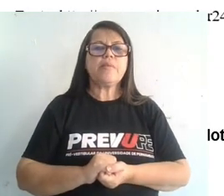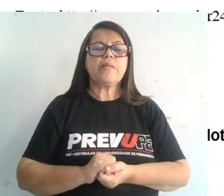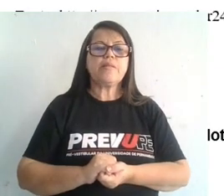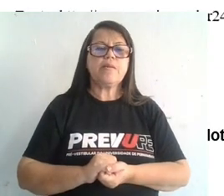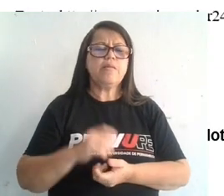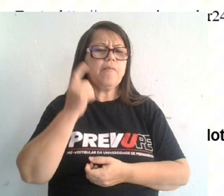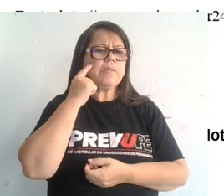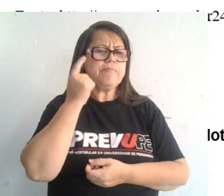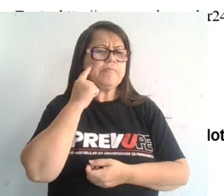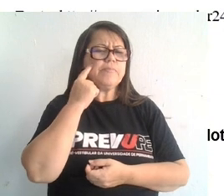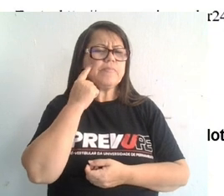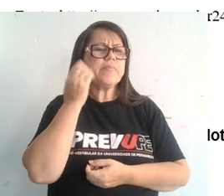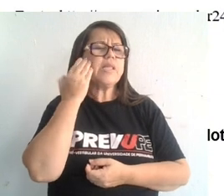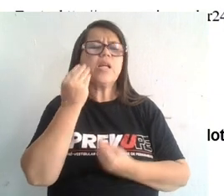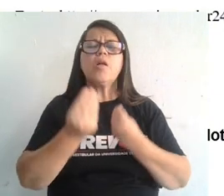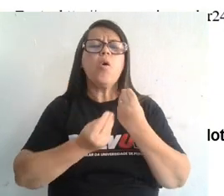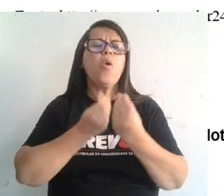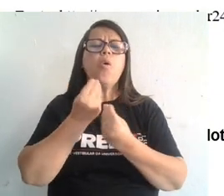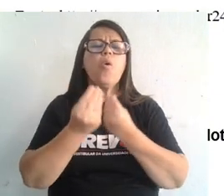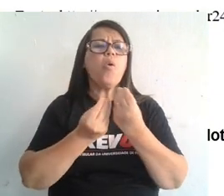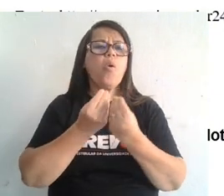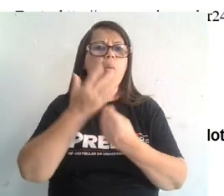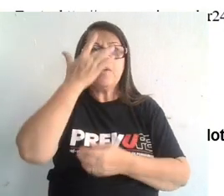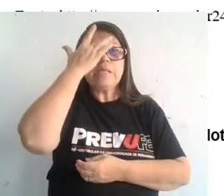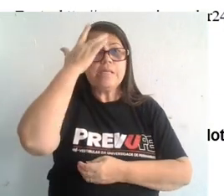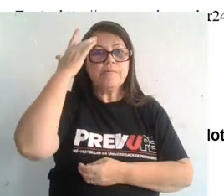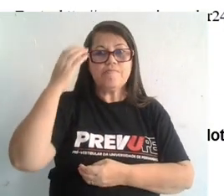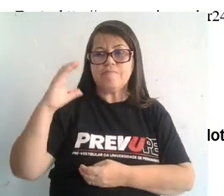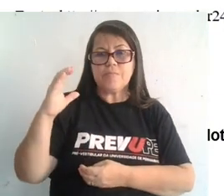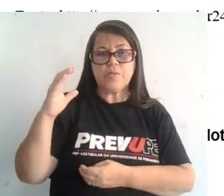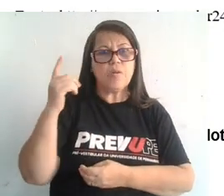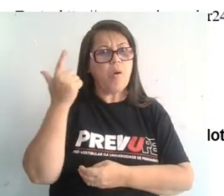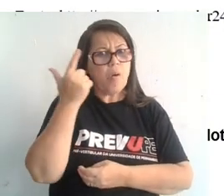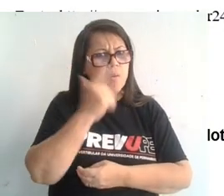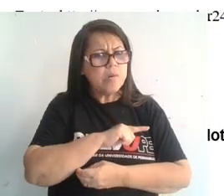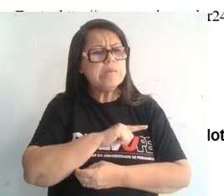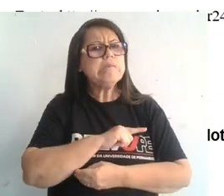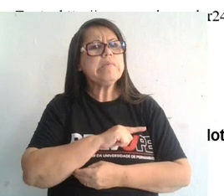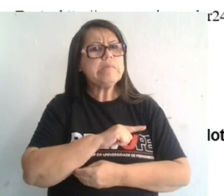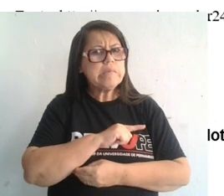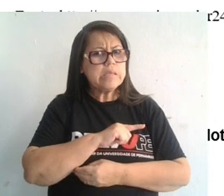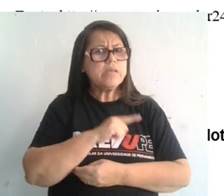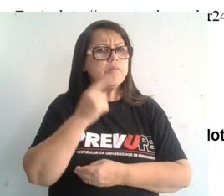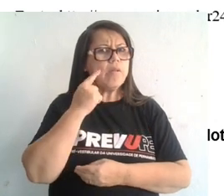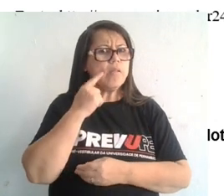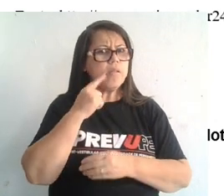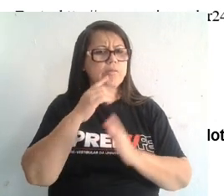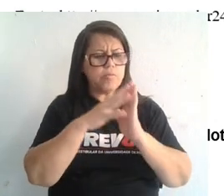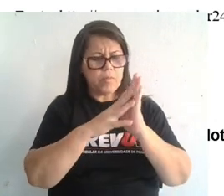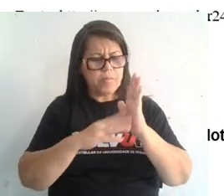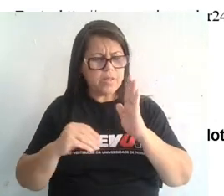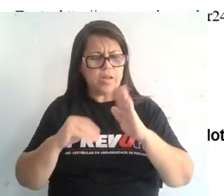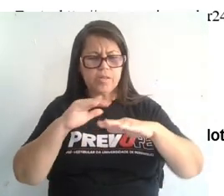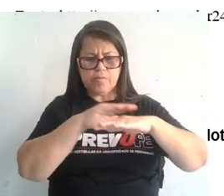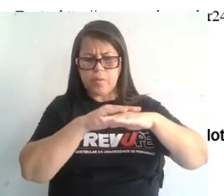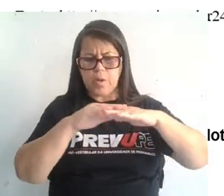Vamos tentar entender como foi que os cientistas conseguiram chegar a esse modelo concêntrico,